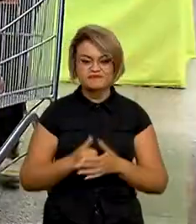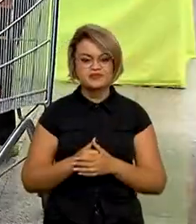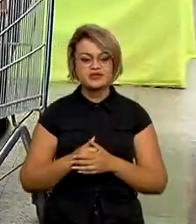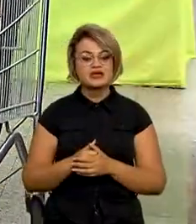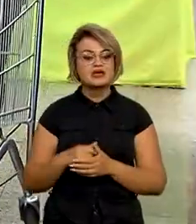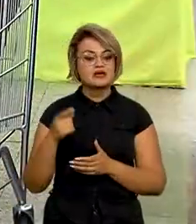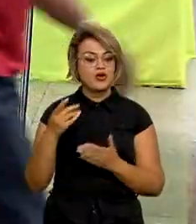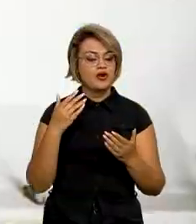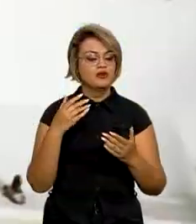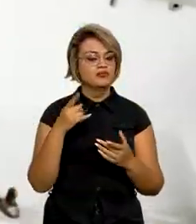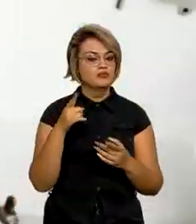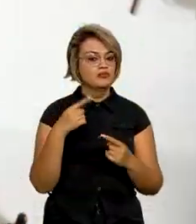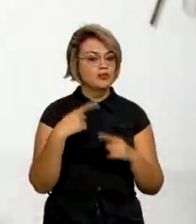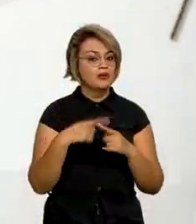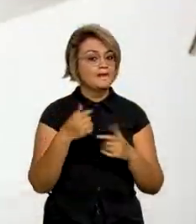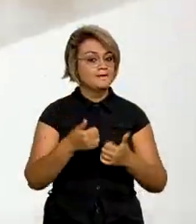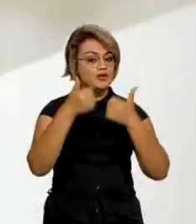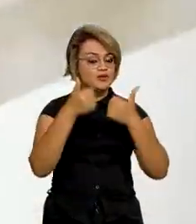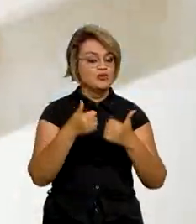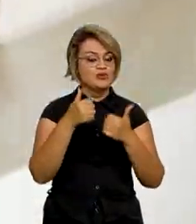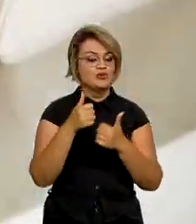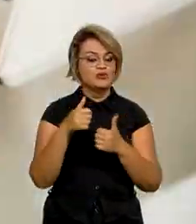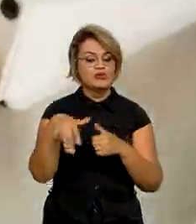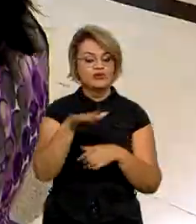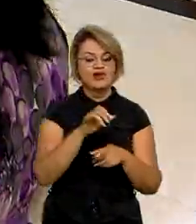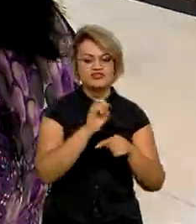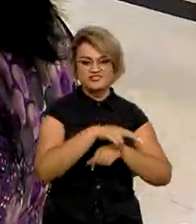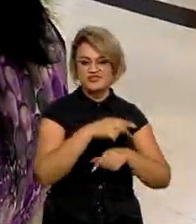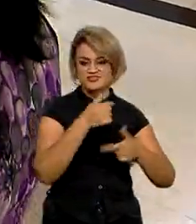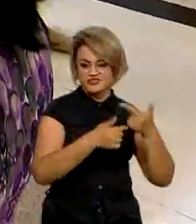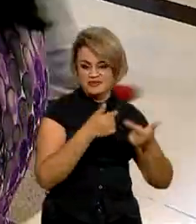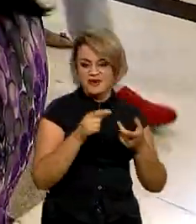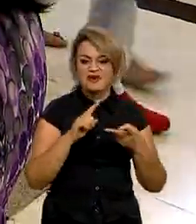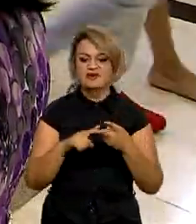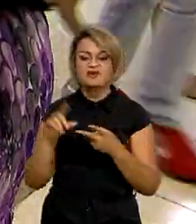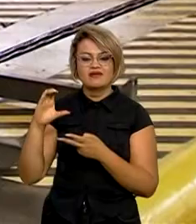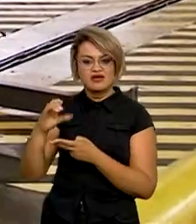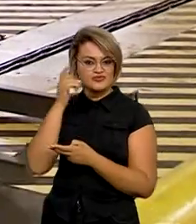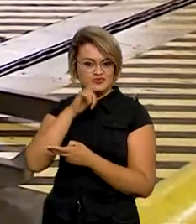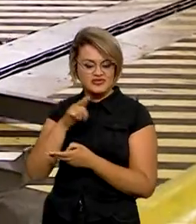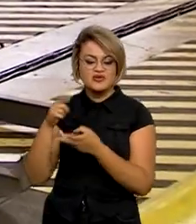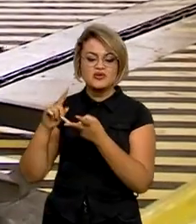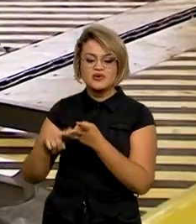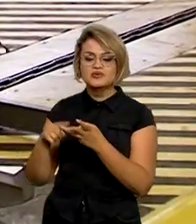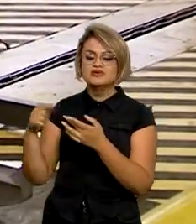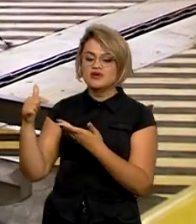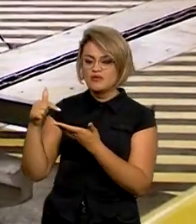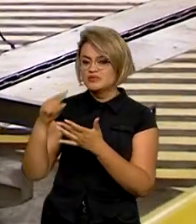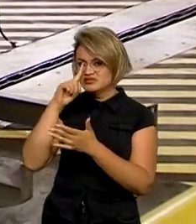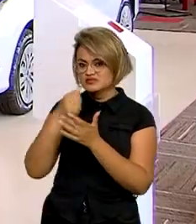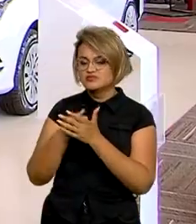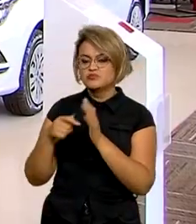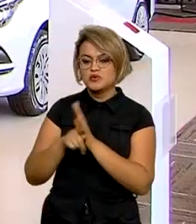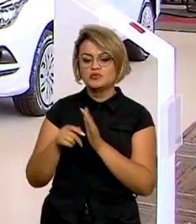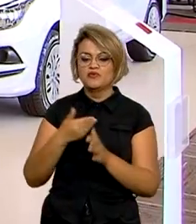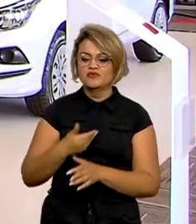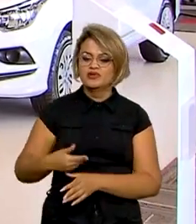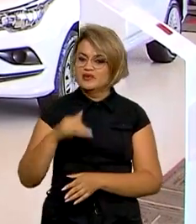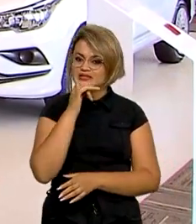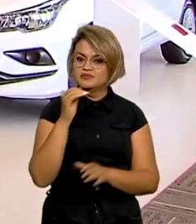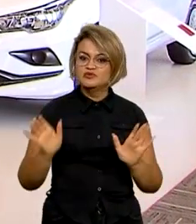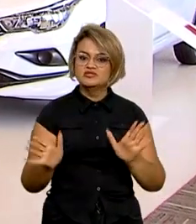resultado amparado na melhora do mercado de trabalho, ampliação do crédito e algumas medidas do governo, como